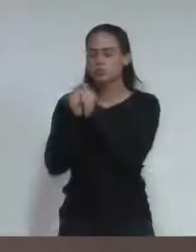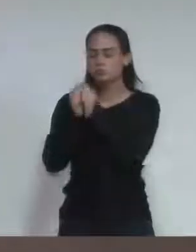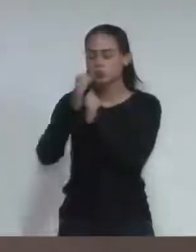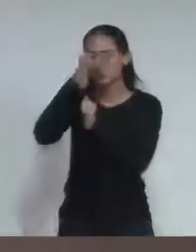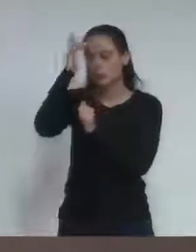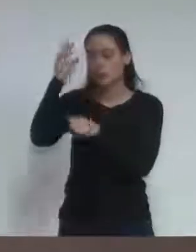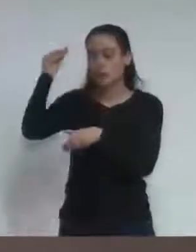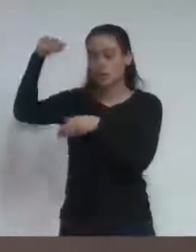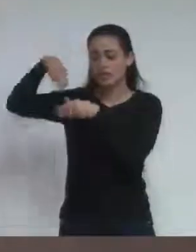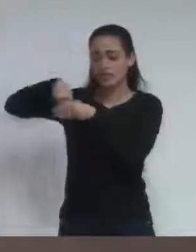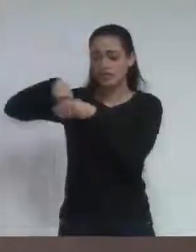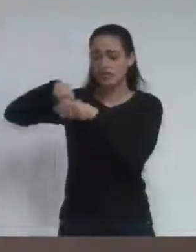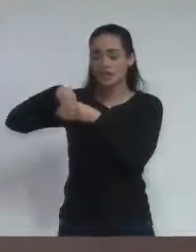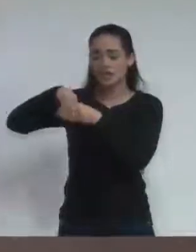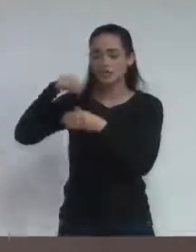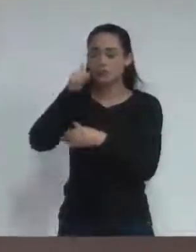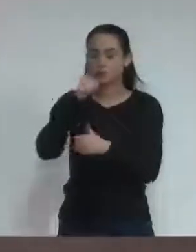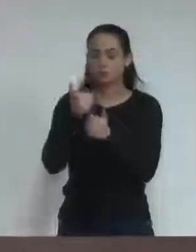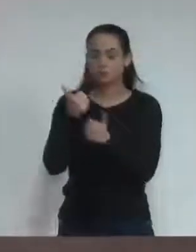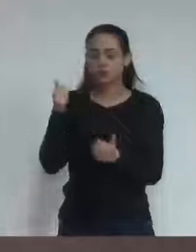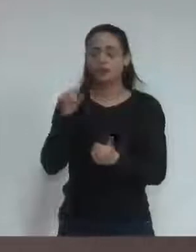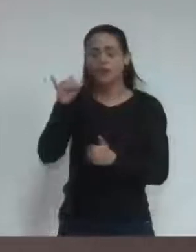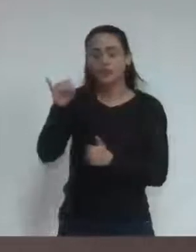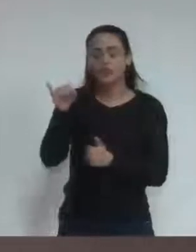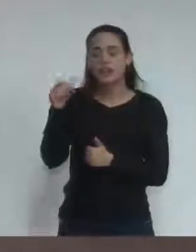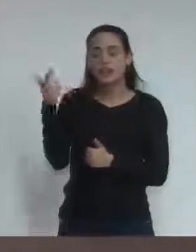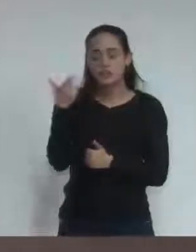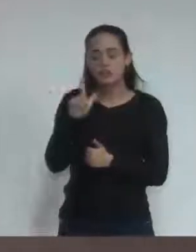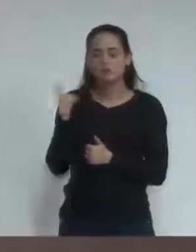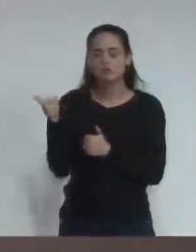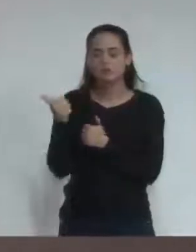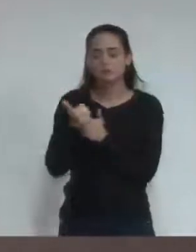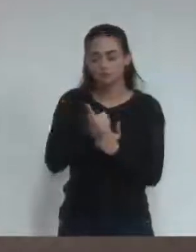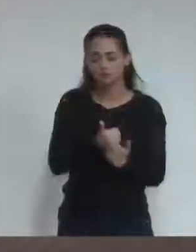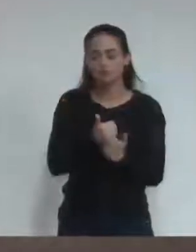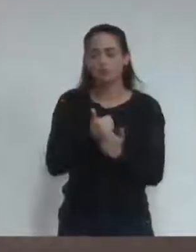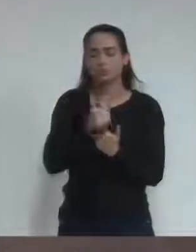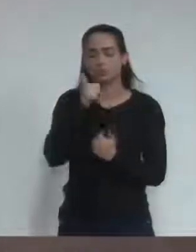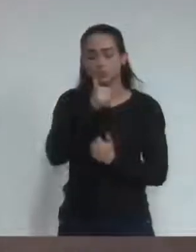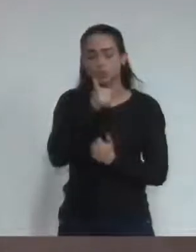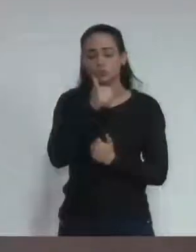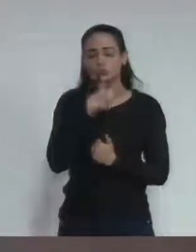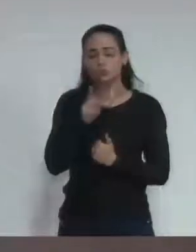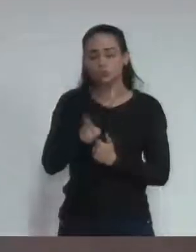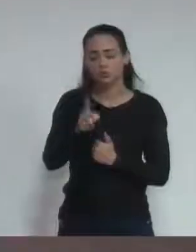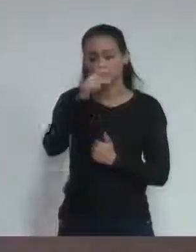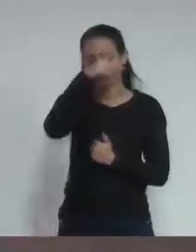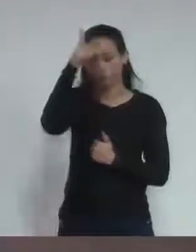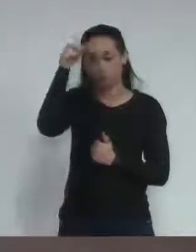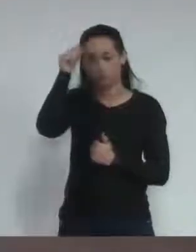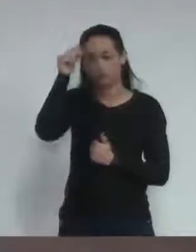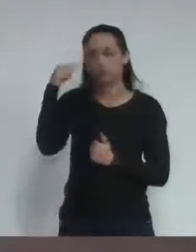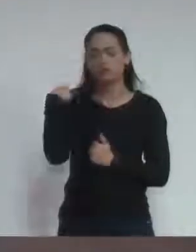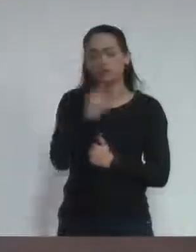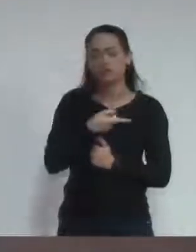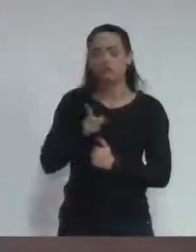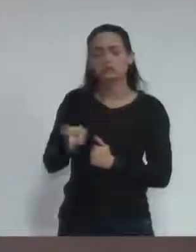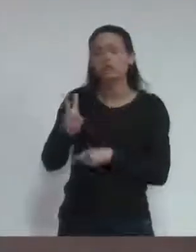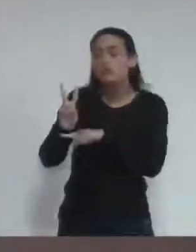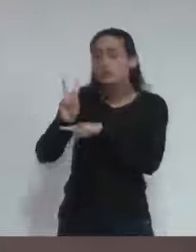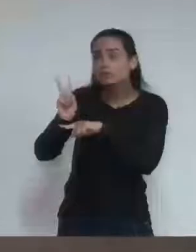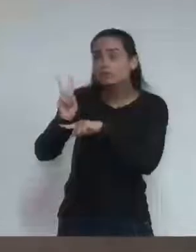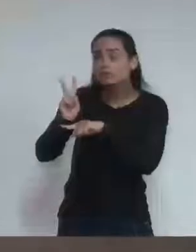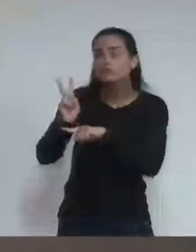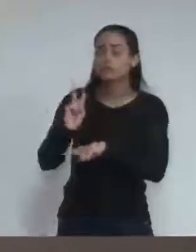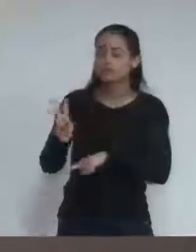nós vamos fiscalizá-la da mesma maneira que estamos fiscalizando essa administração. Então, eu já estou falando isso porque